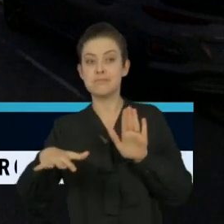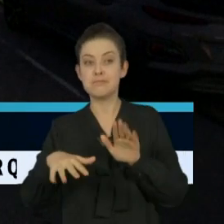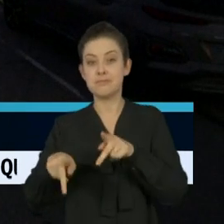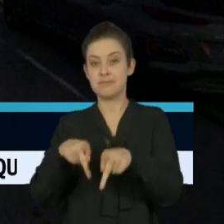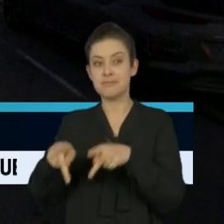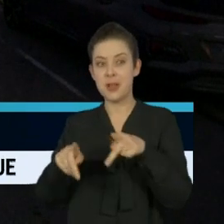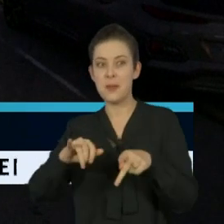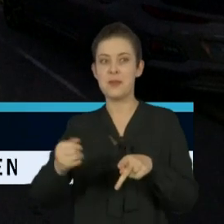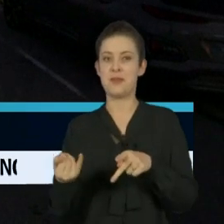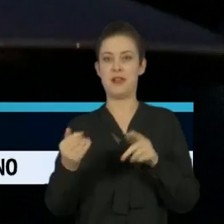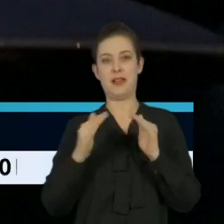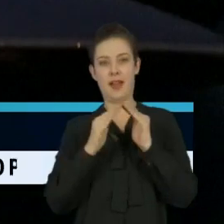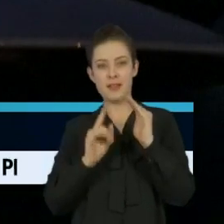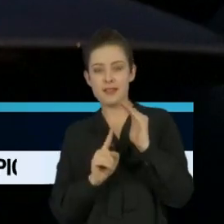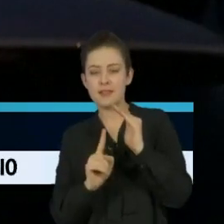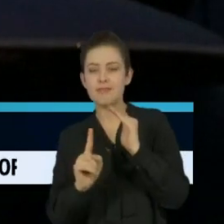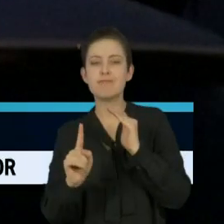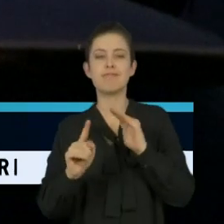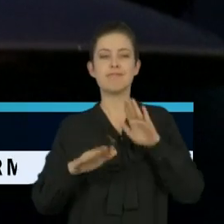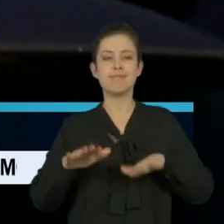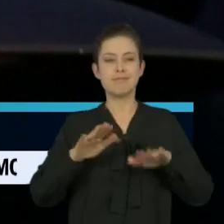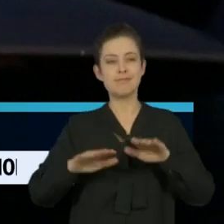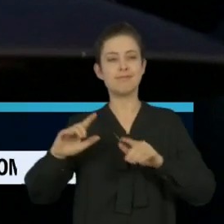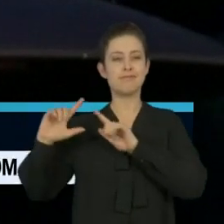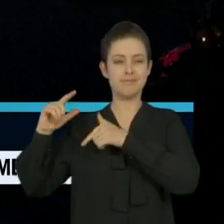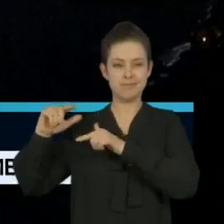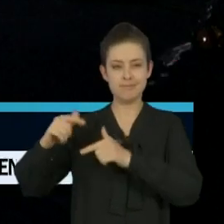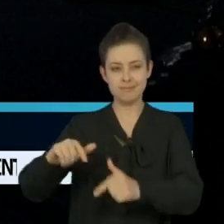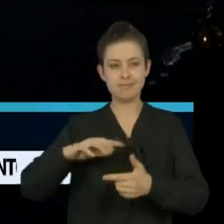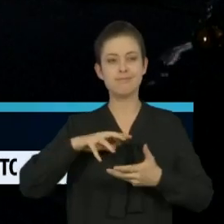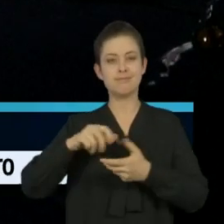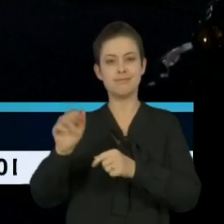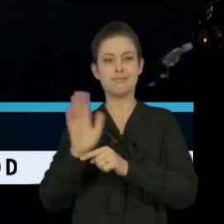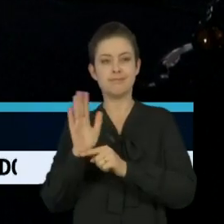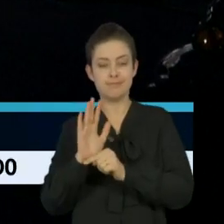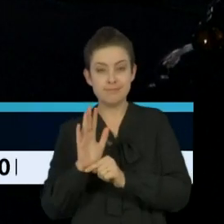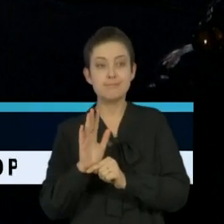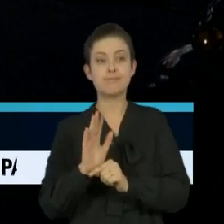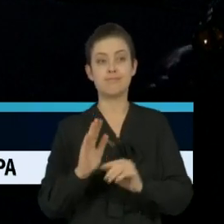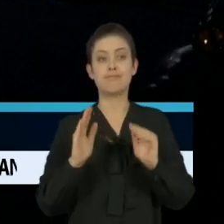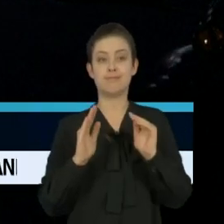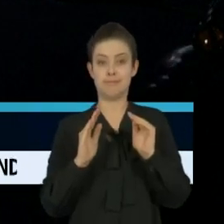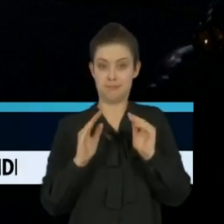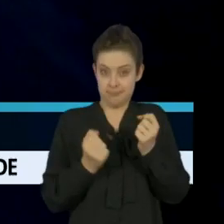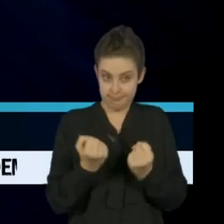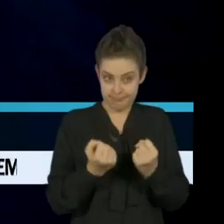para sair de casa e curtir os clássicos do cinema mundial sem sair de dentro do carro.